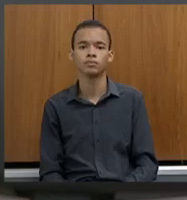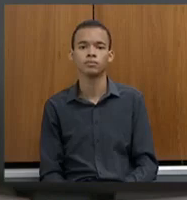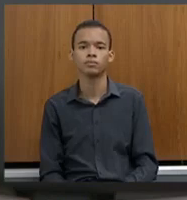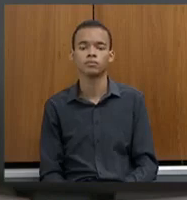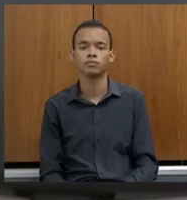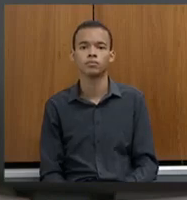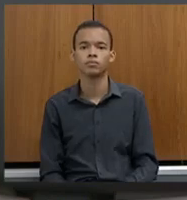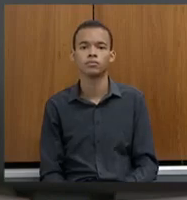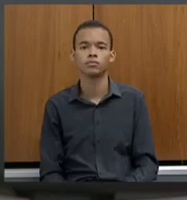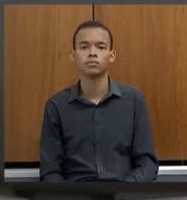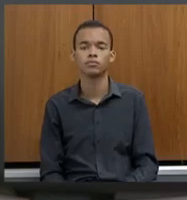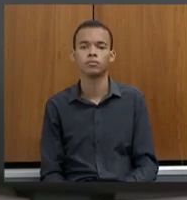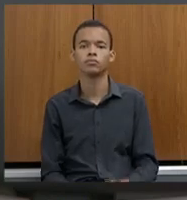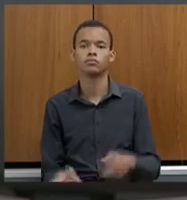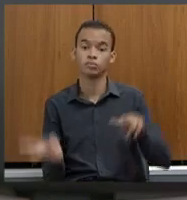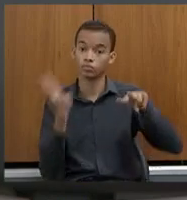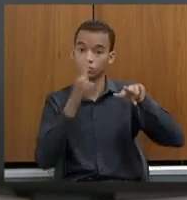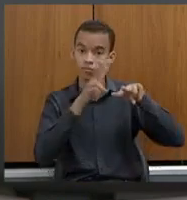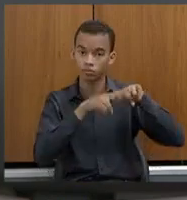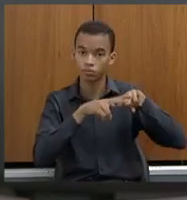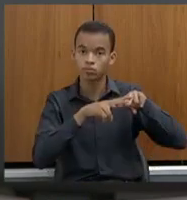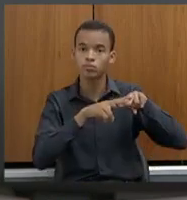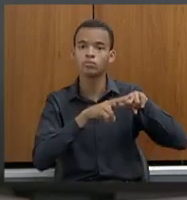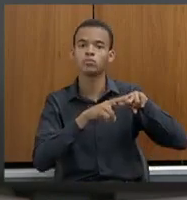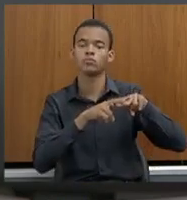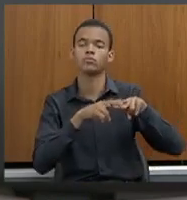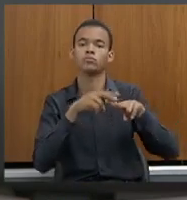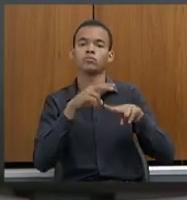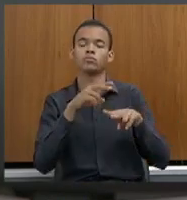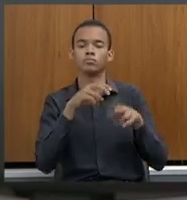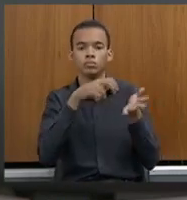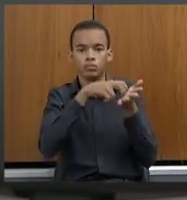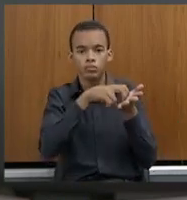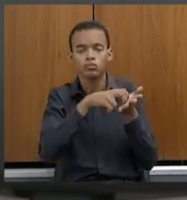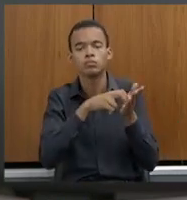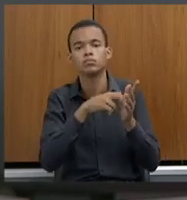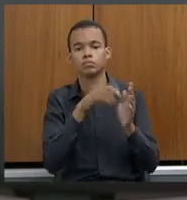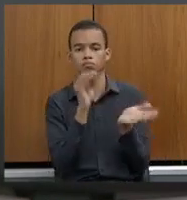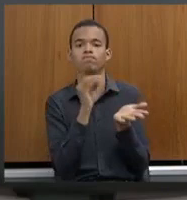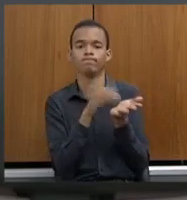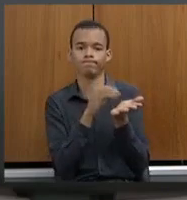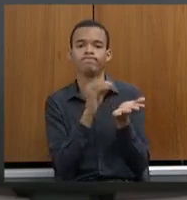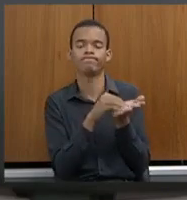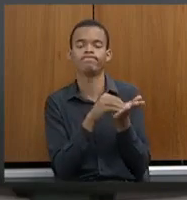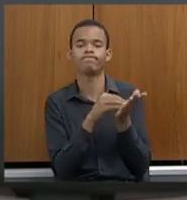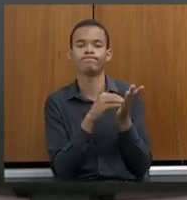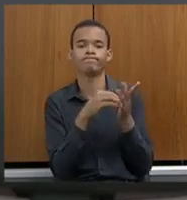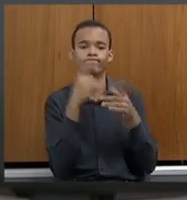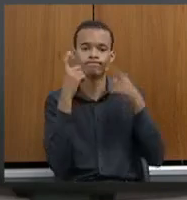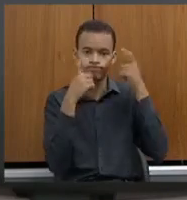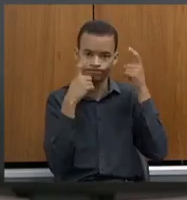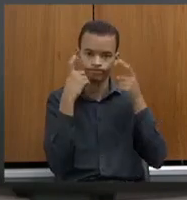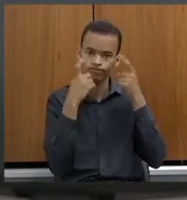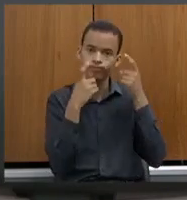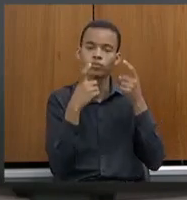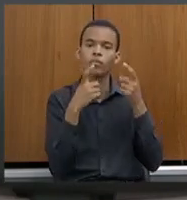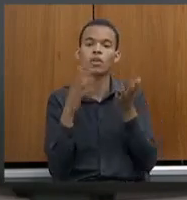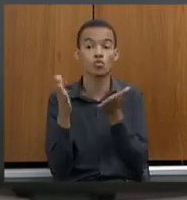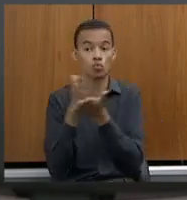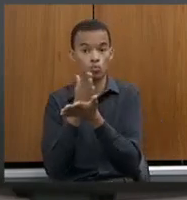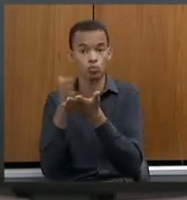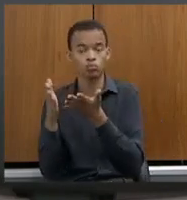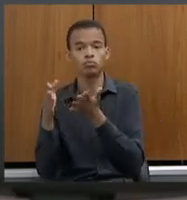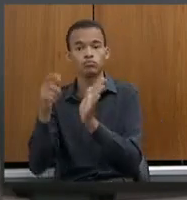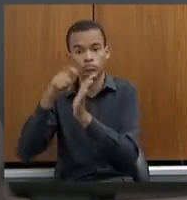Cadeia de Custódia nos preocupa muito. Há muitas reclamações de peritos, de escrivãos, que estão reclamando dessa